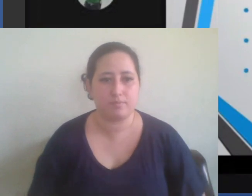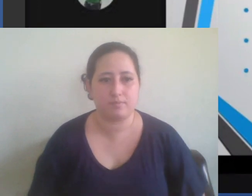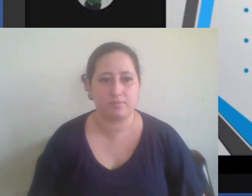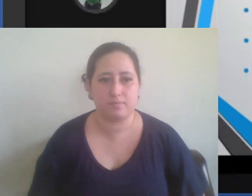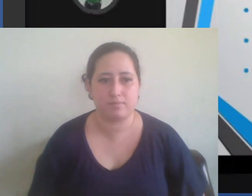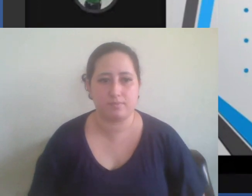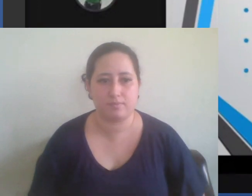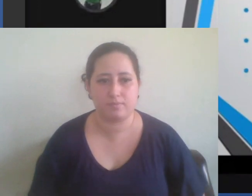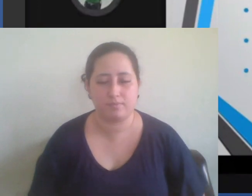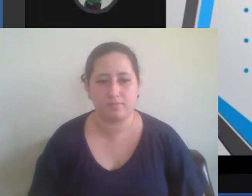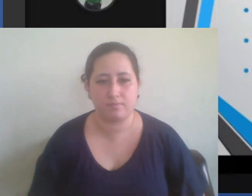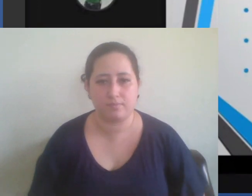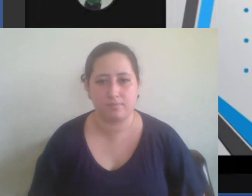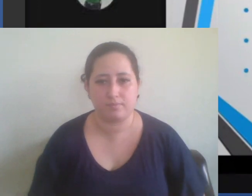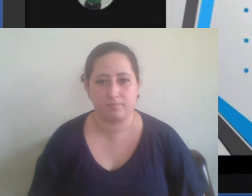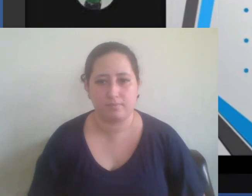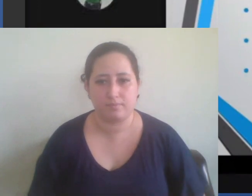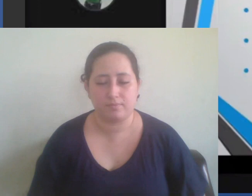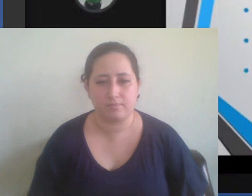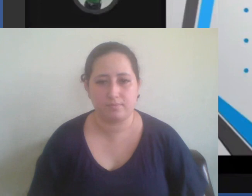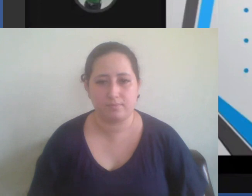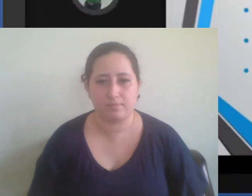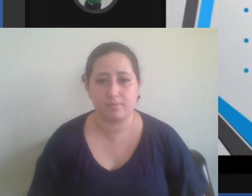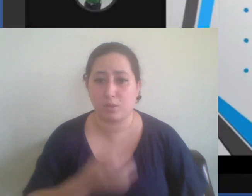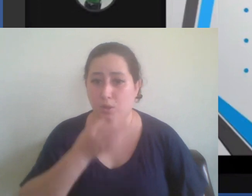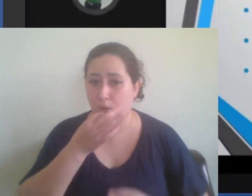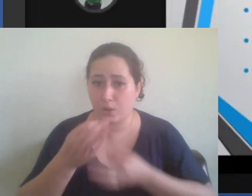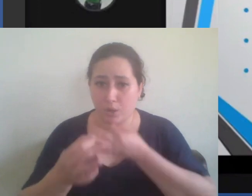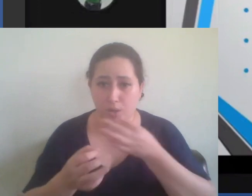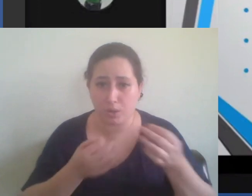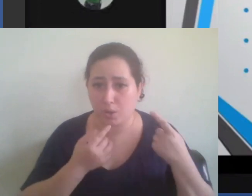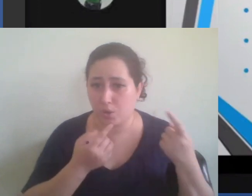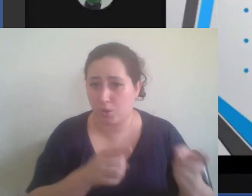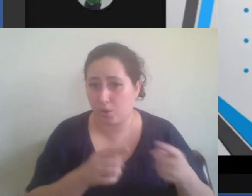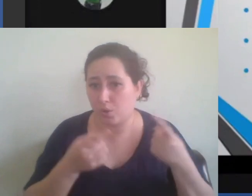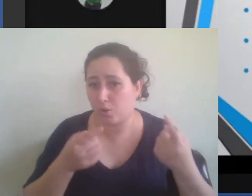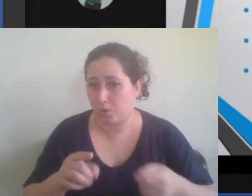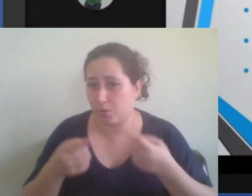por mais críticas que possamos ter